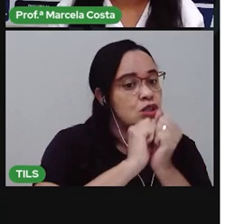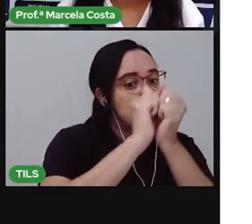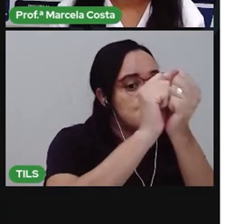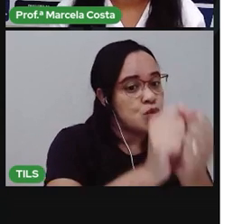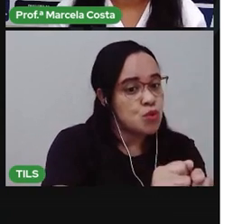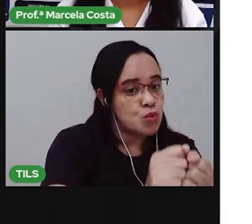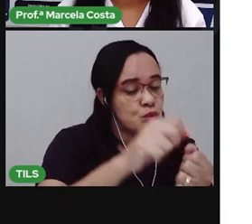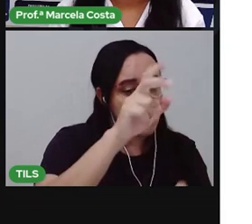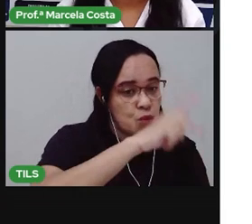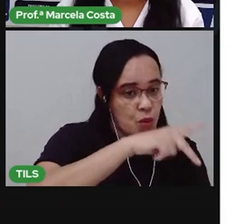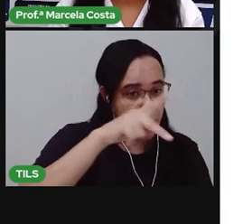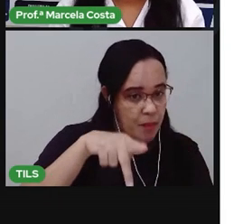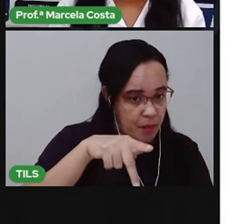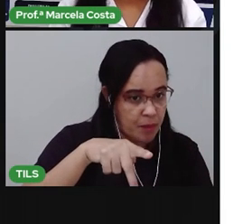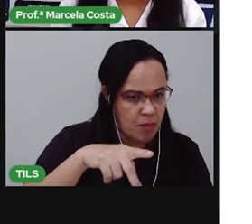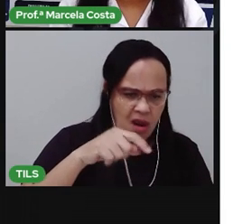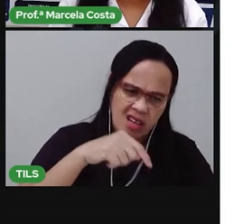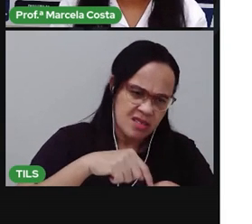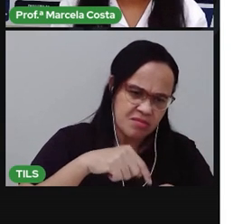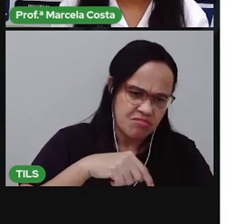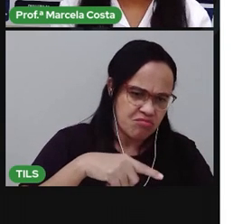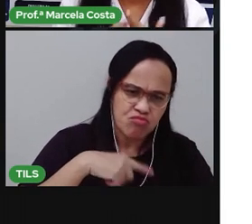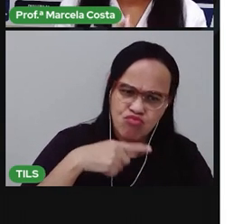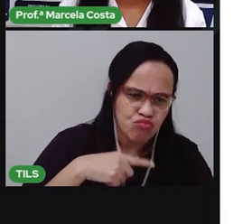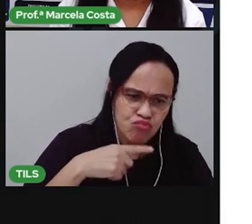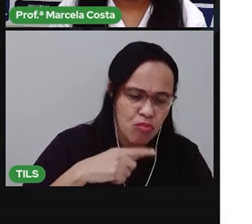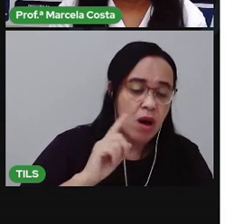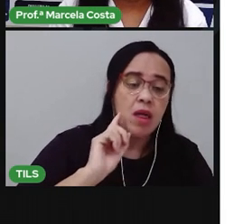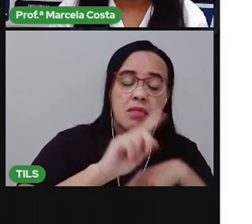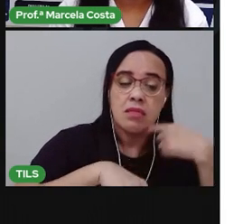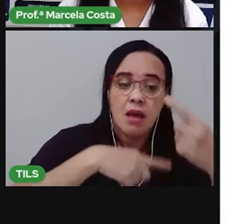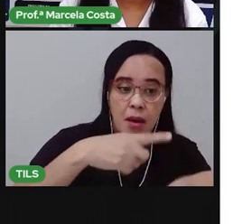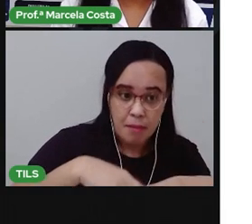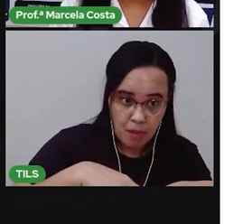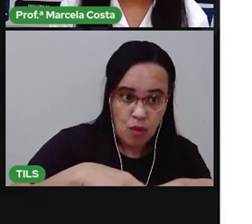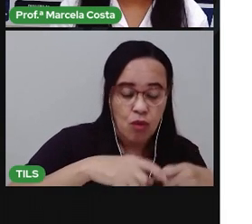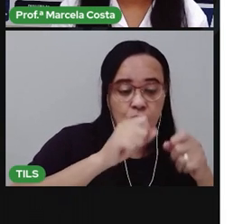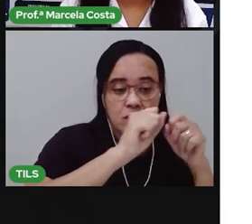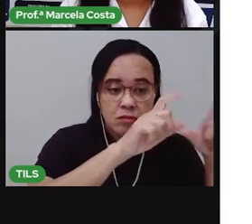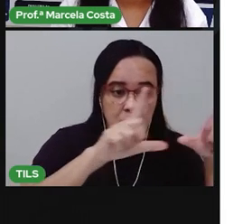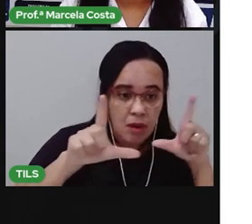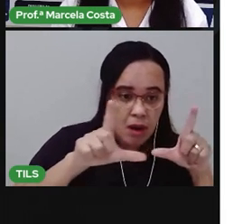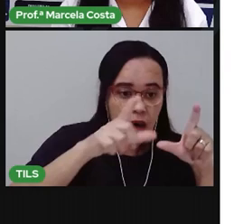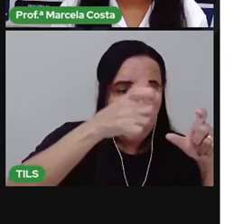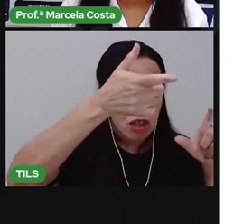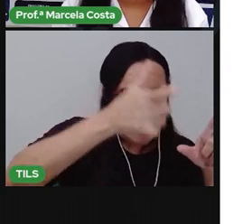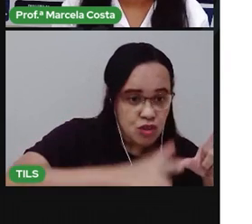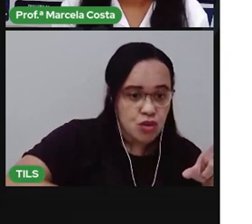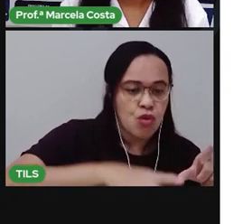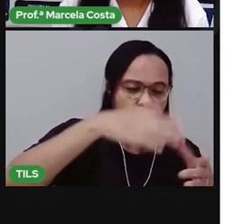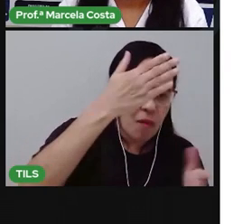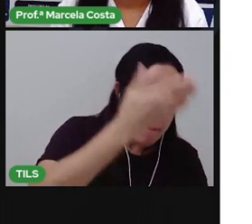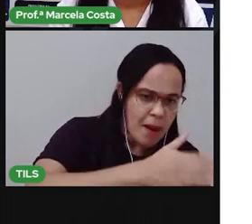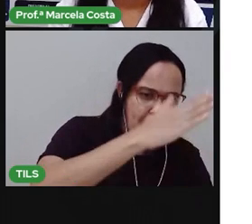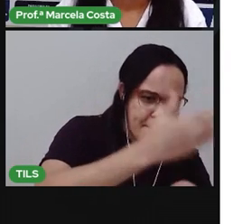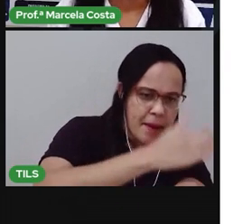Se não conseguir fazer agora, nesse momento que você tá assistindo, assiste o vídeo de novo nesse momento e tenta fazer outra vez.